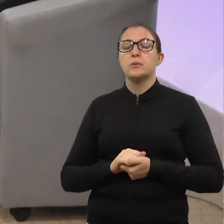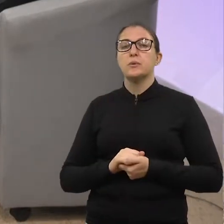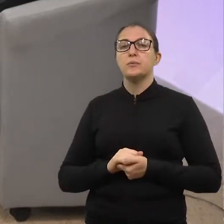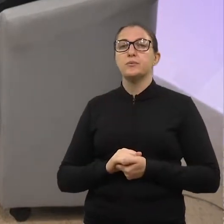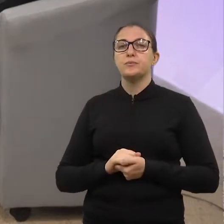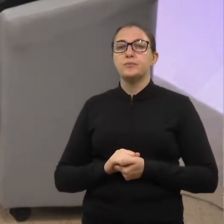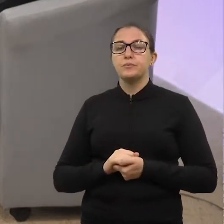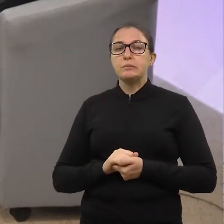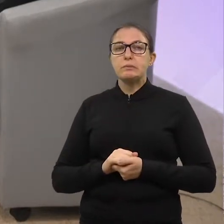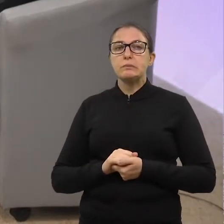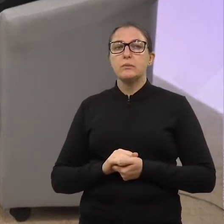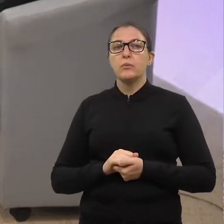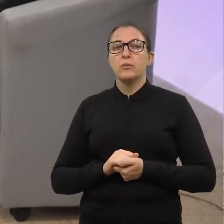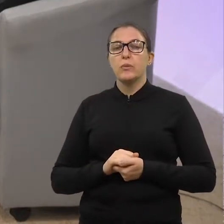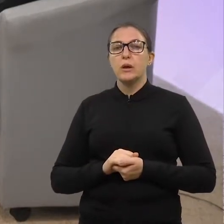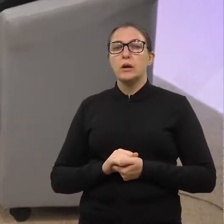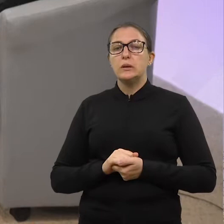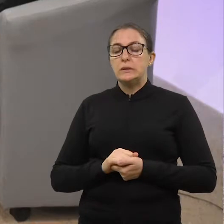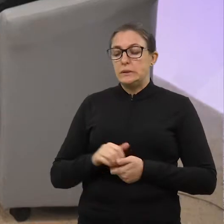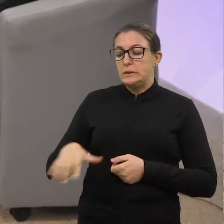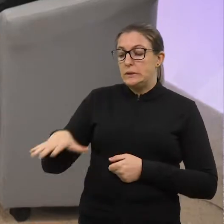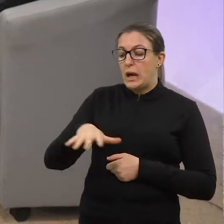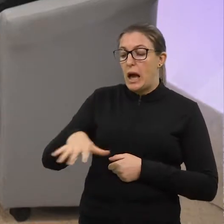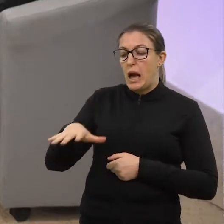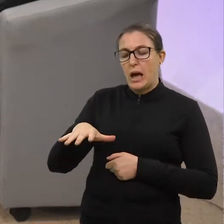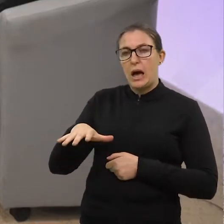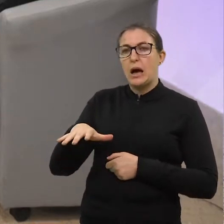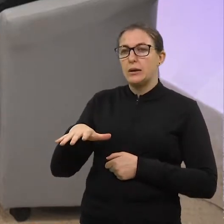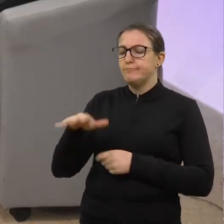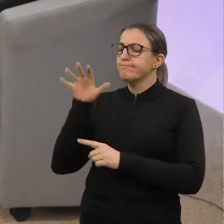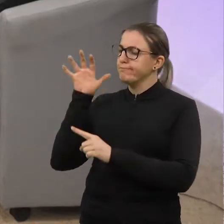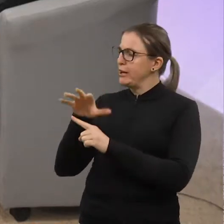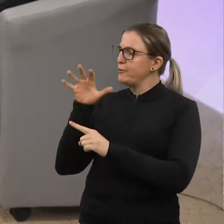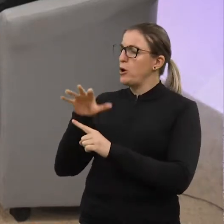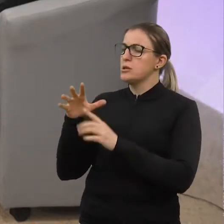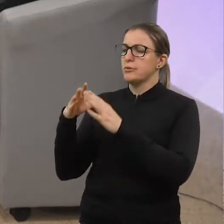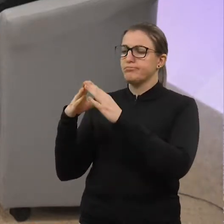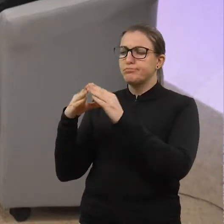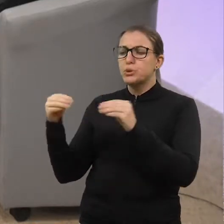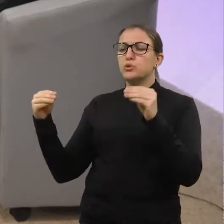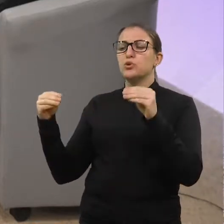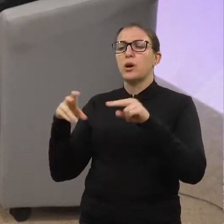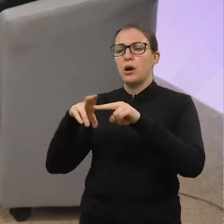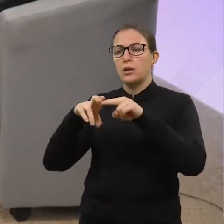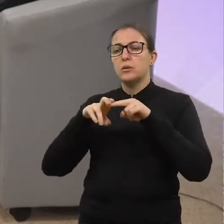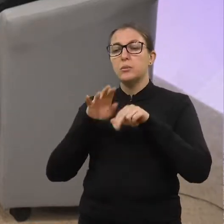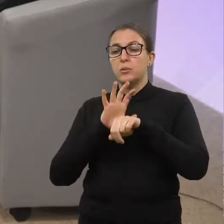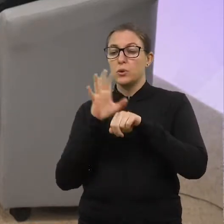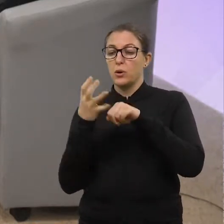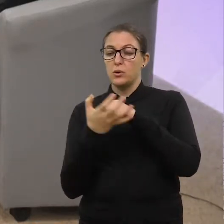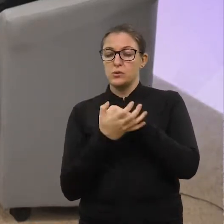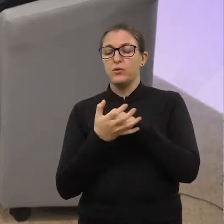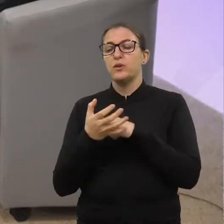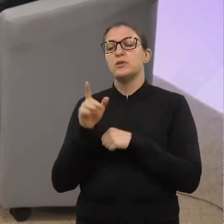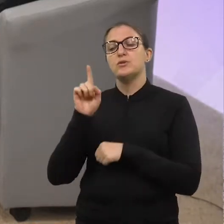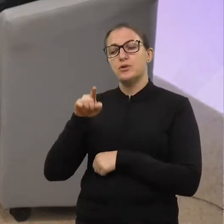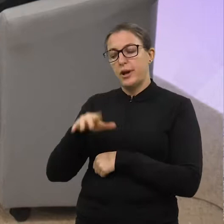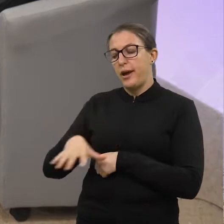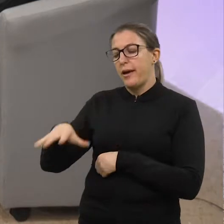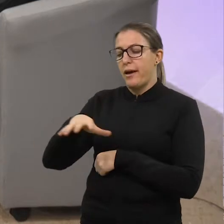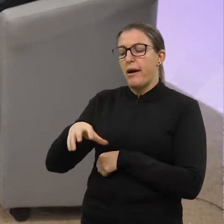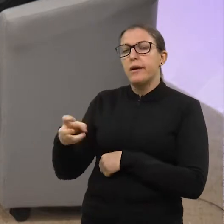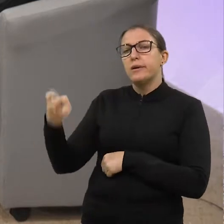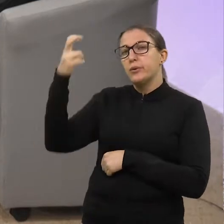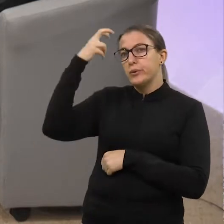estamos enfrentando uma pandemia e um dos setores que foi muito afetado pela Covid-19, pela pandemia, é o setor cultural.